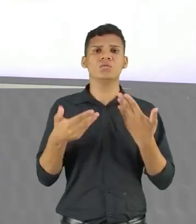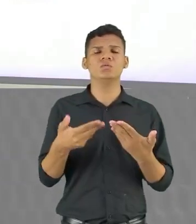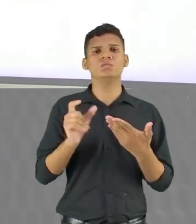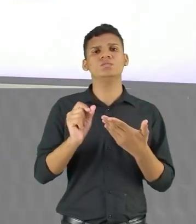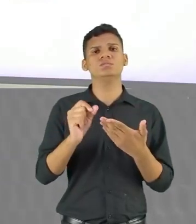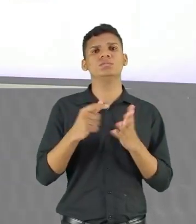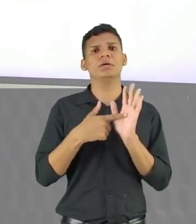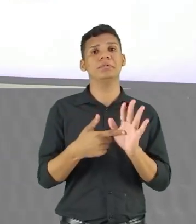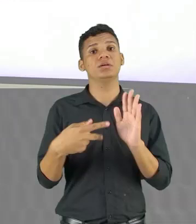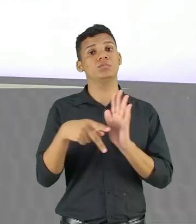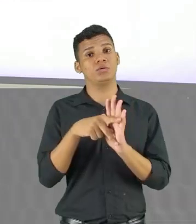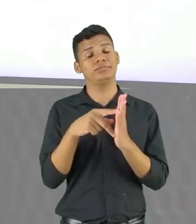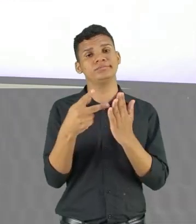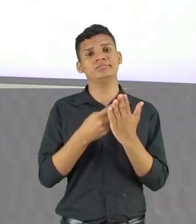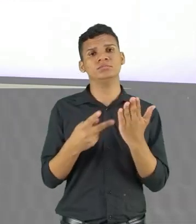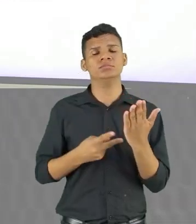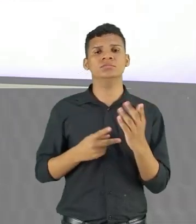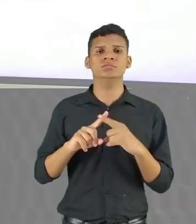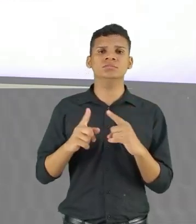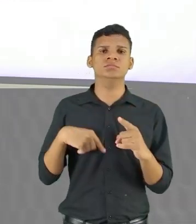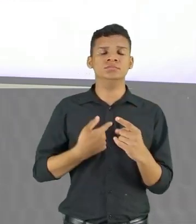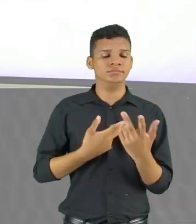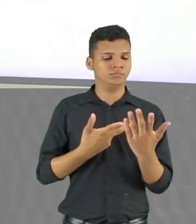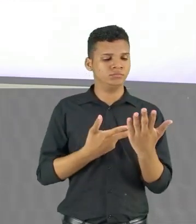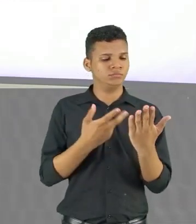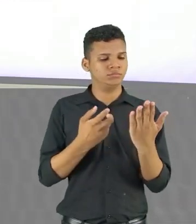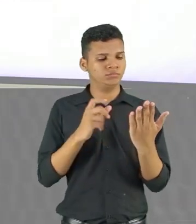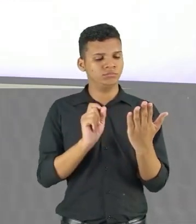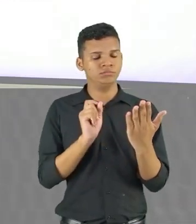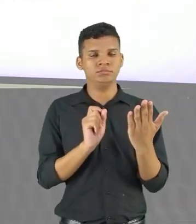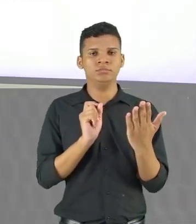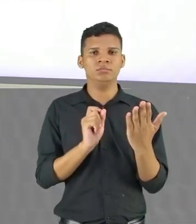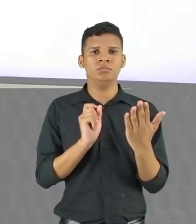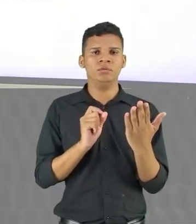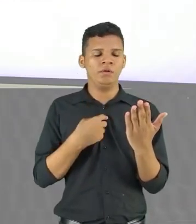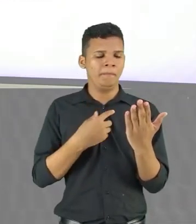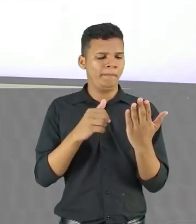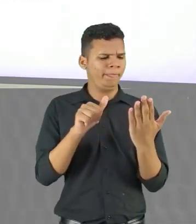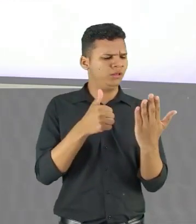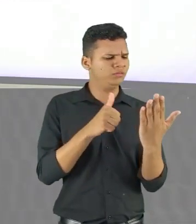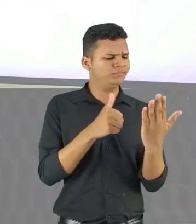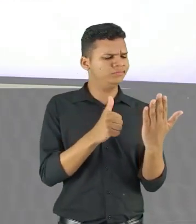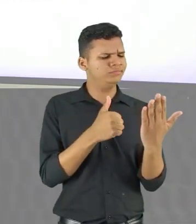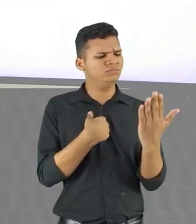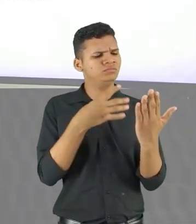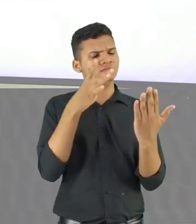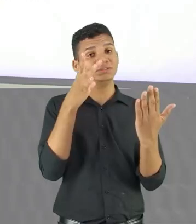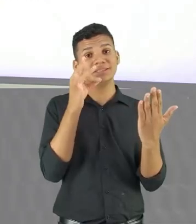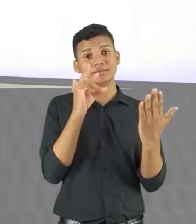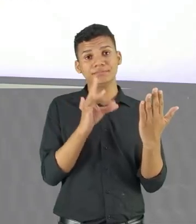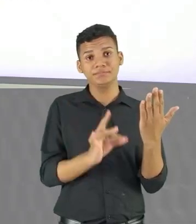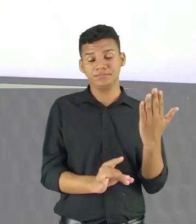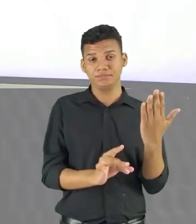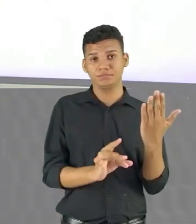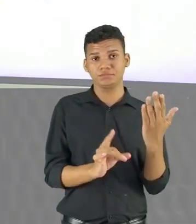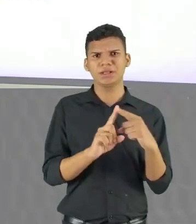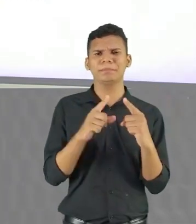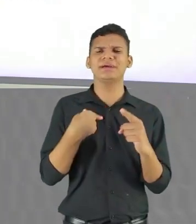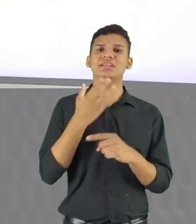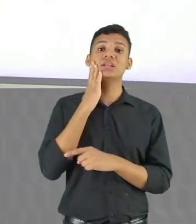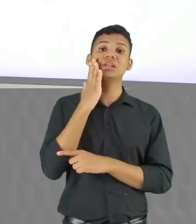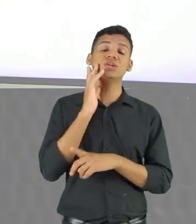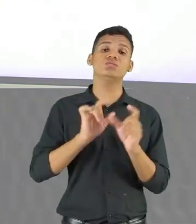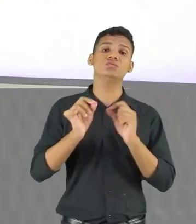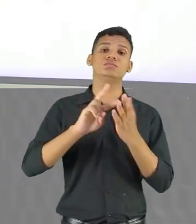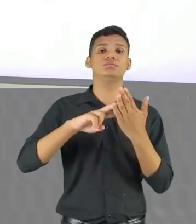está representando Lá no poema E se a gente for Fazer a análise Bem De forma Detalhada De fato Compreender E